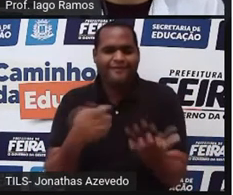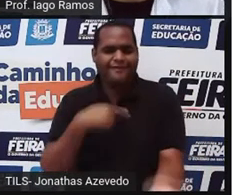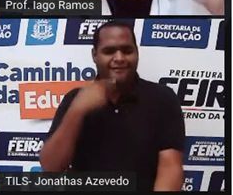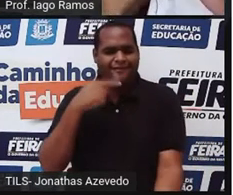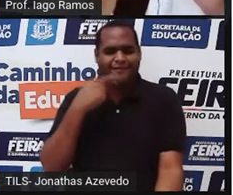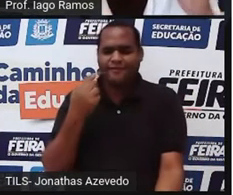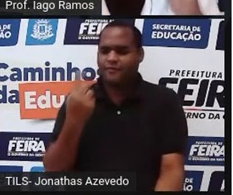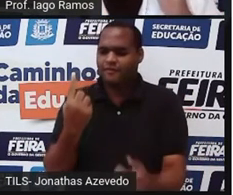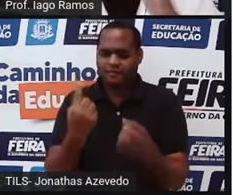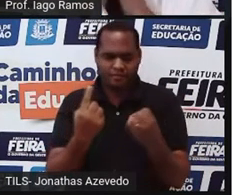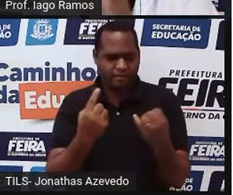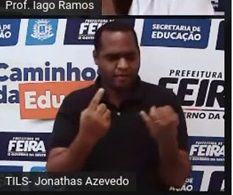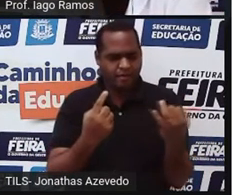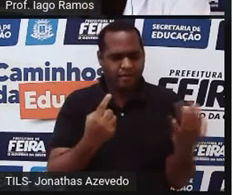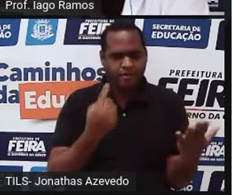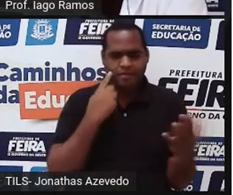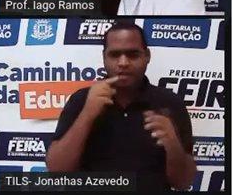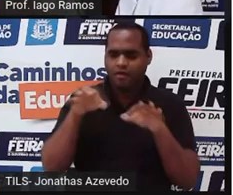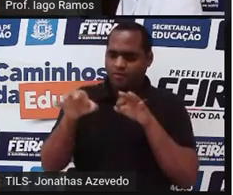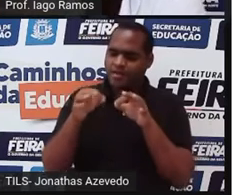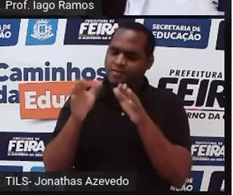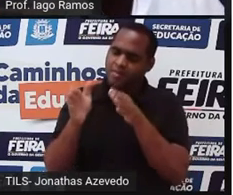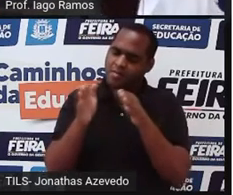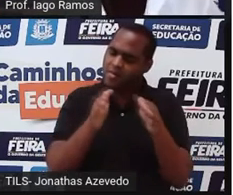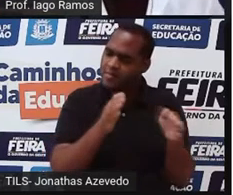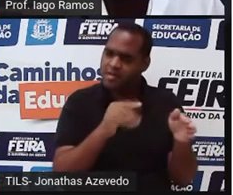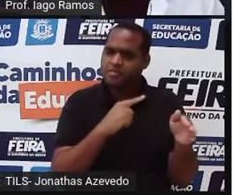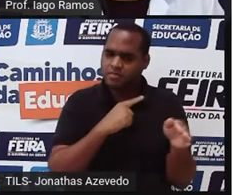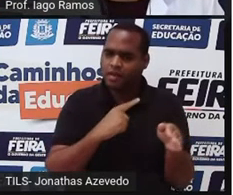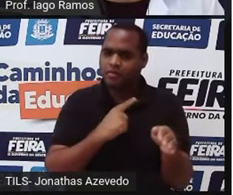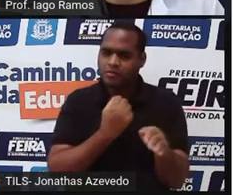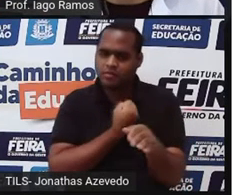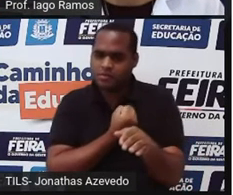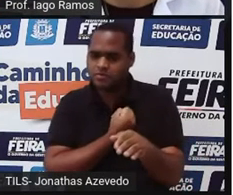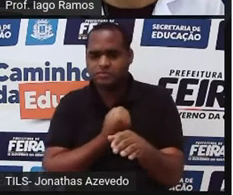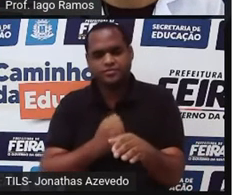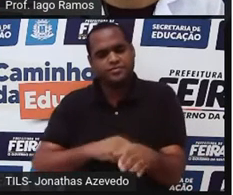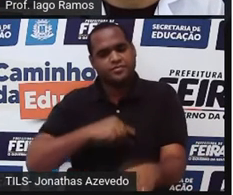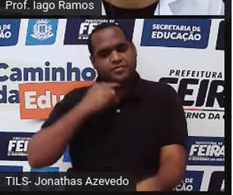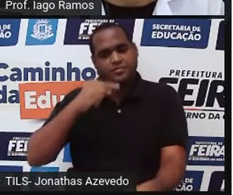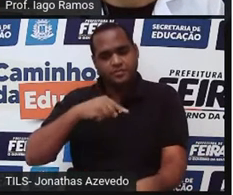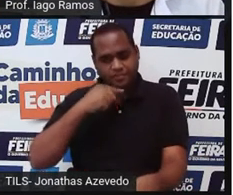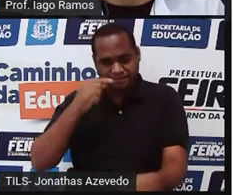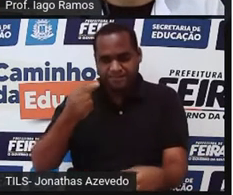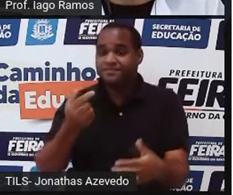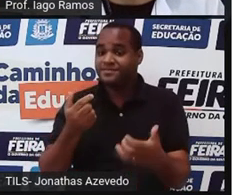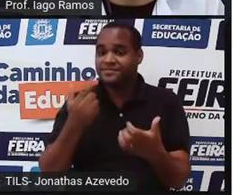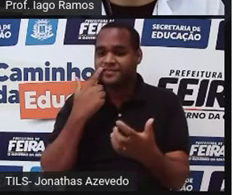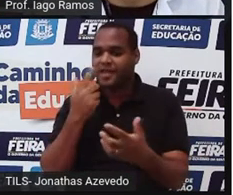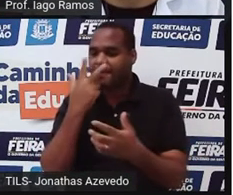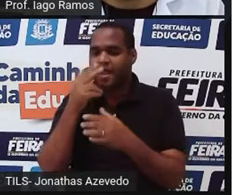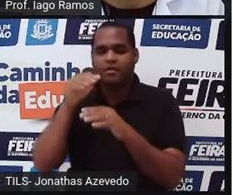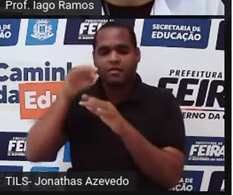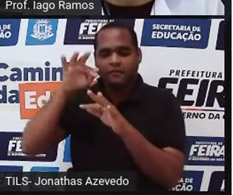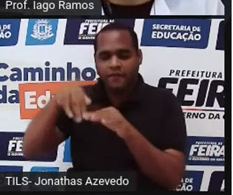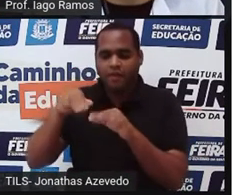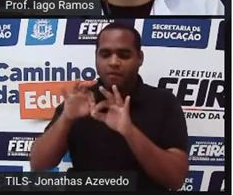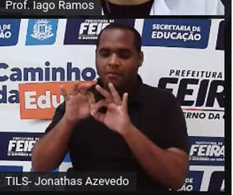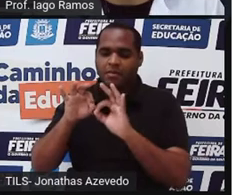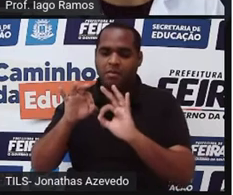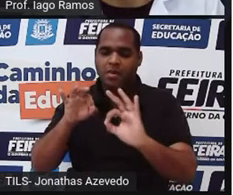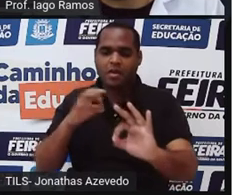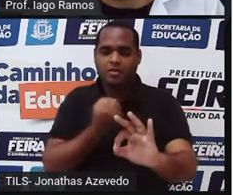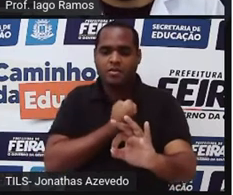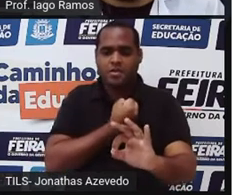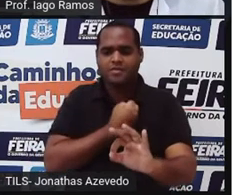você colocar uma 1 em ordem, os números racionais, porque é uma infinidade e